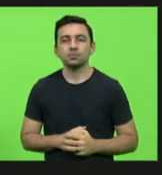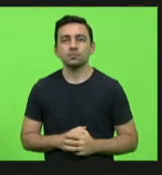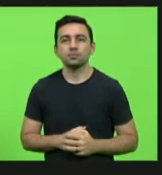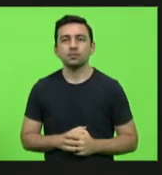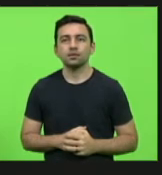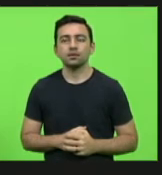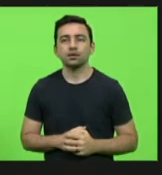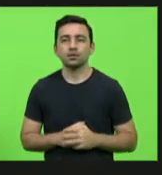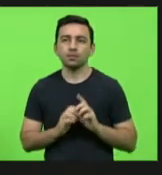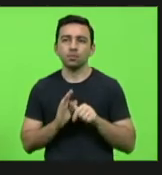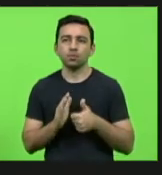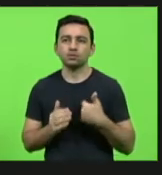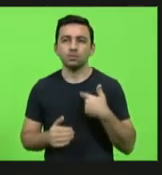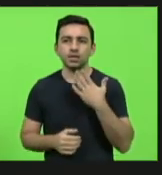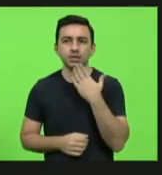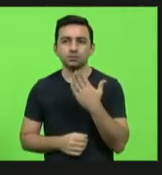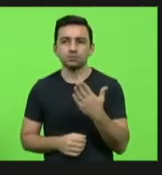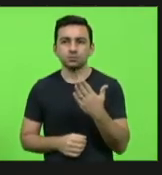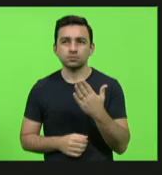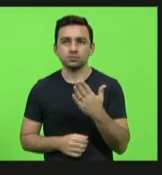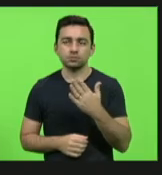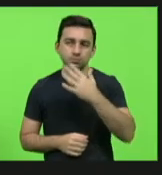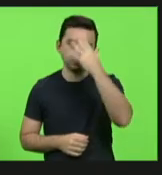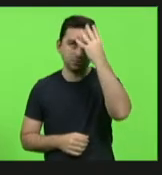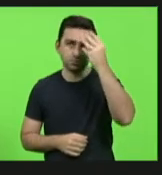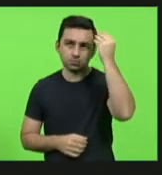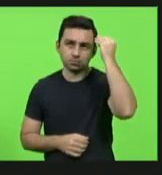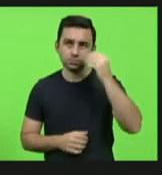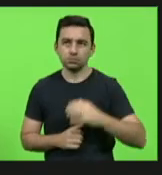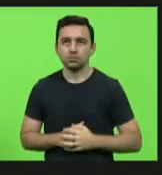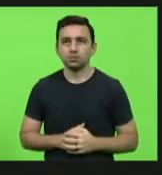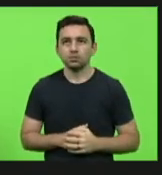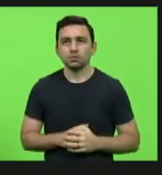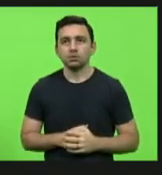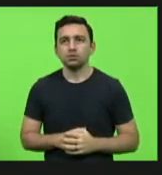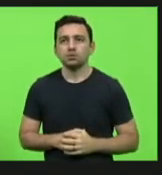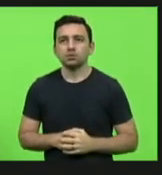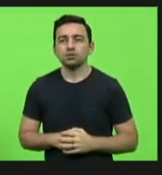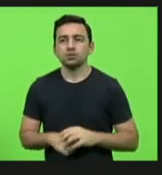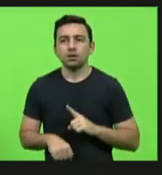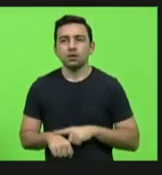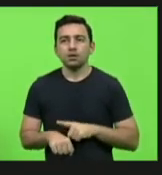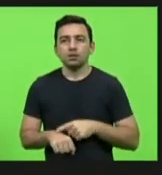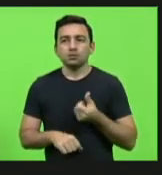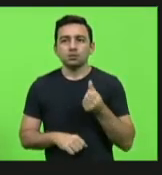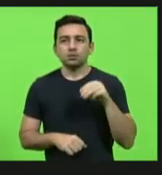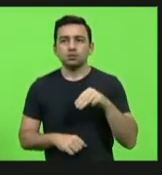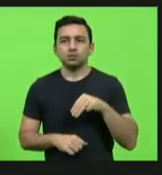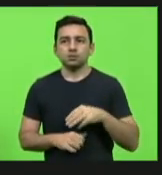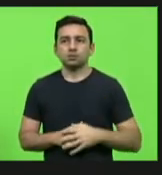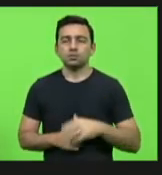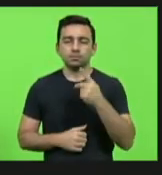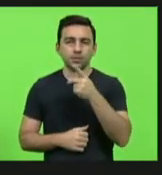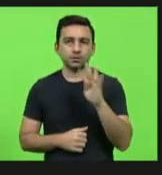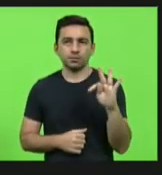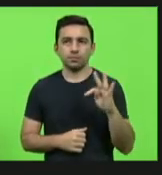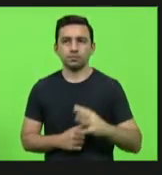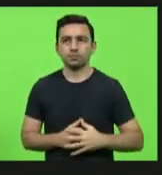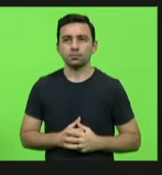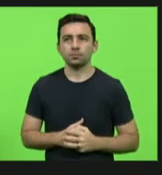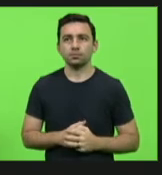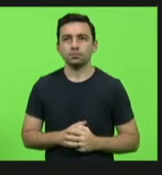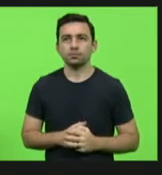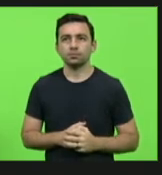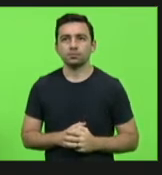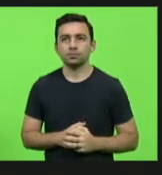deputada Luciane Carminati. O excelente terá seis minutos pelo Partido dos Trabalhadores. Pode ser.